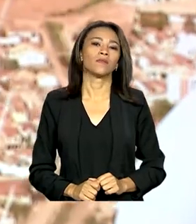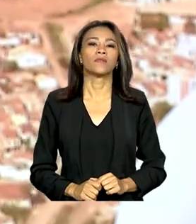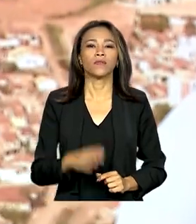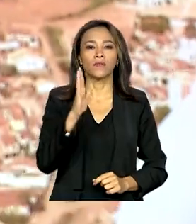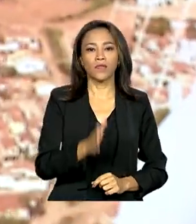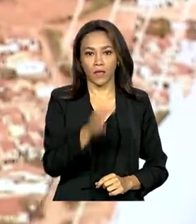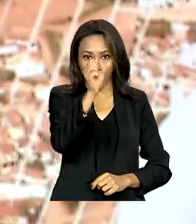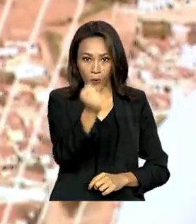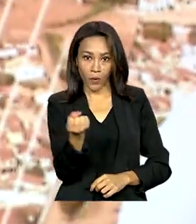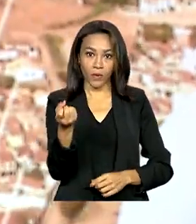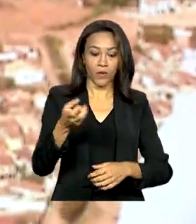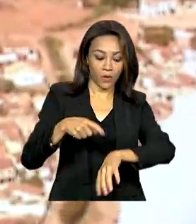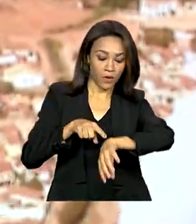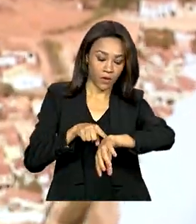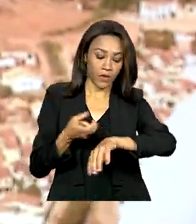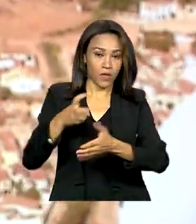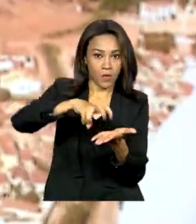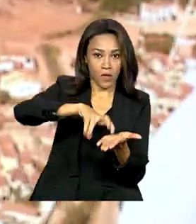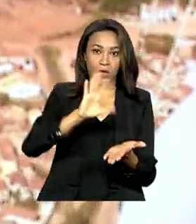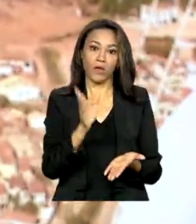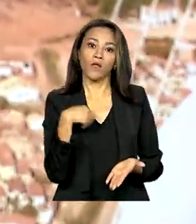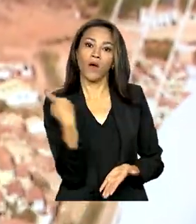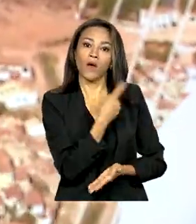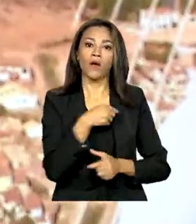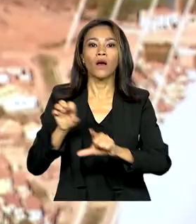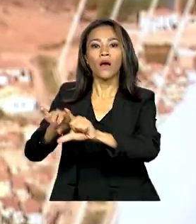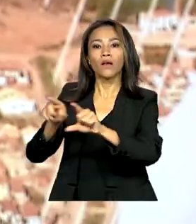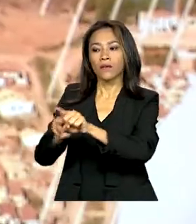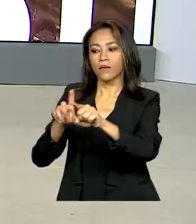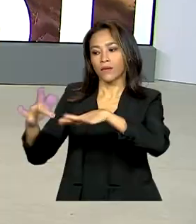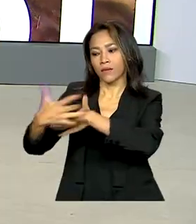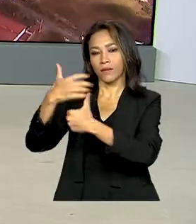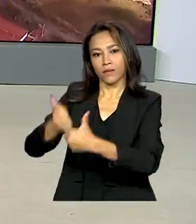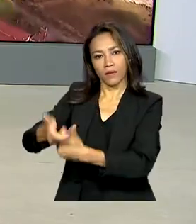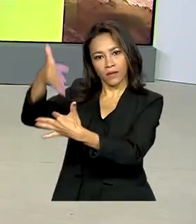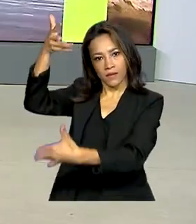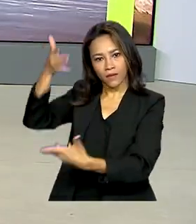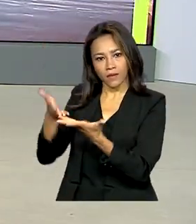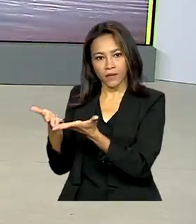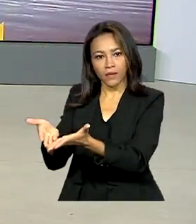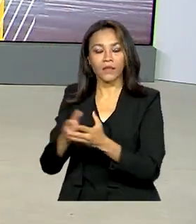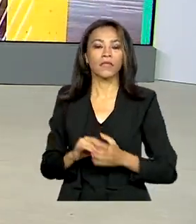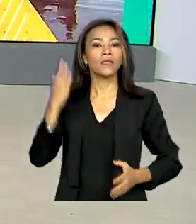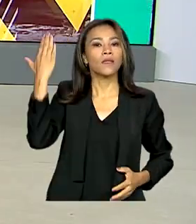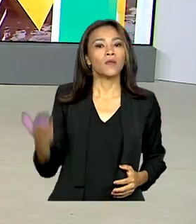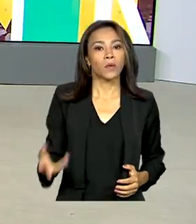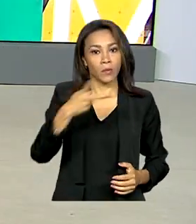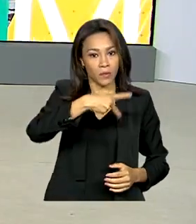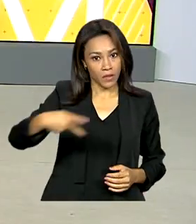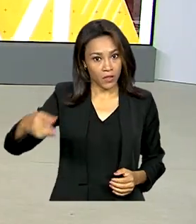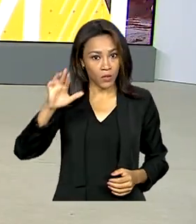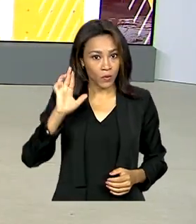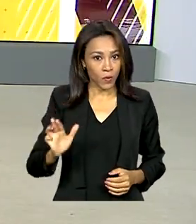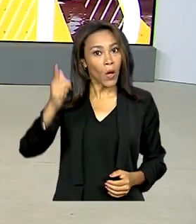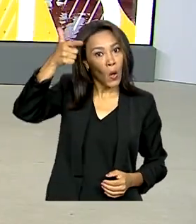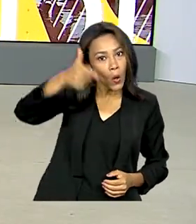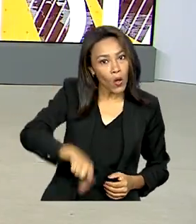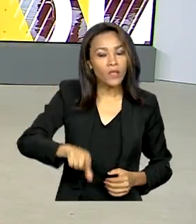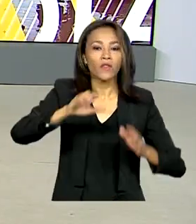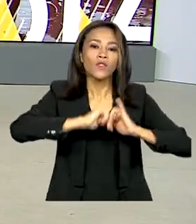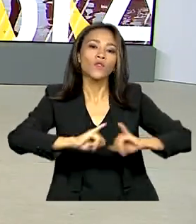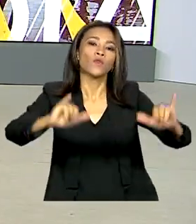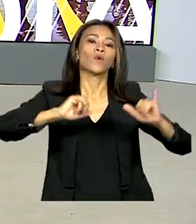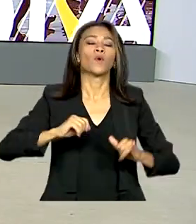8 horas da manhã, estamos ao vivo também pelas redes sociais. O presidente Lula relançou o Bolsa Família, o